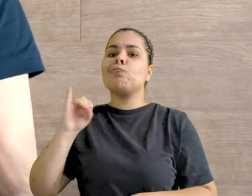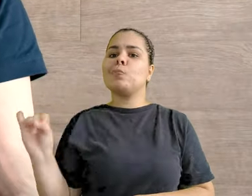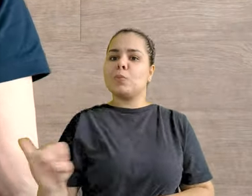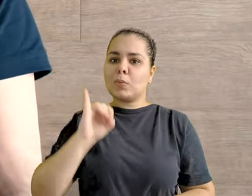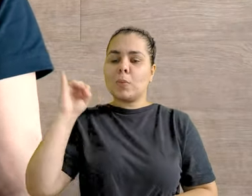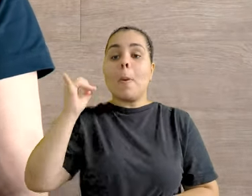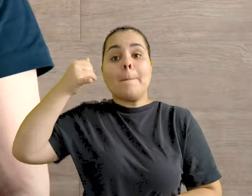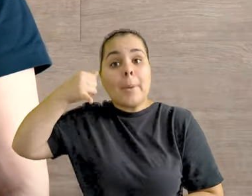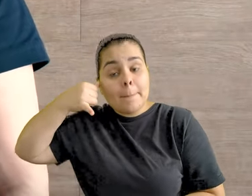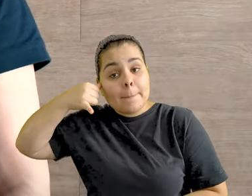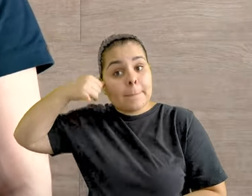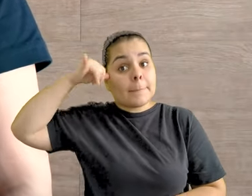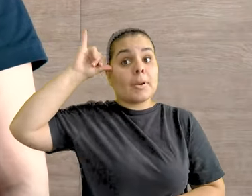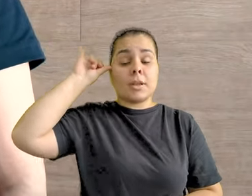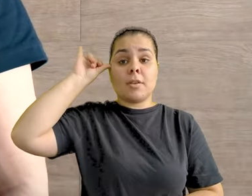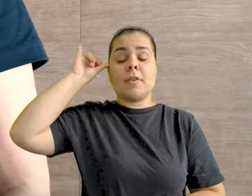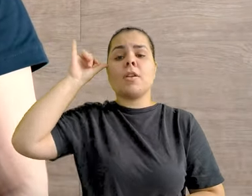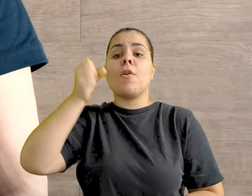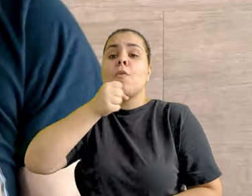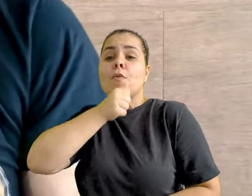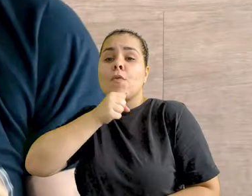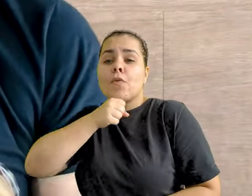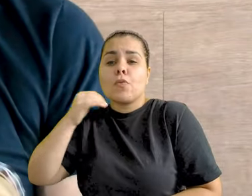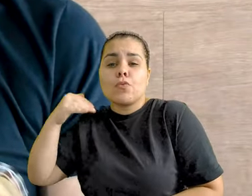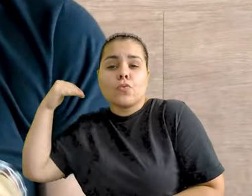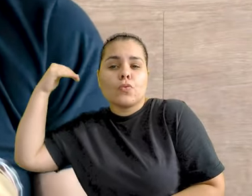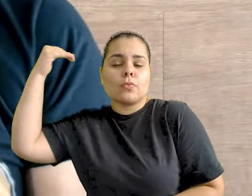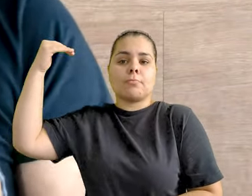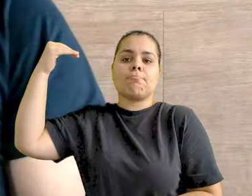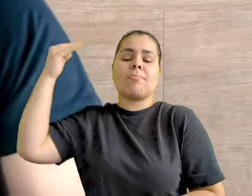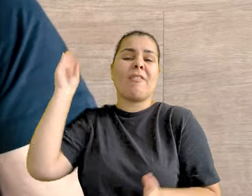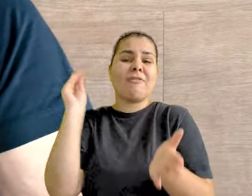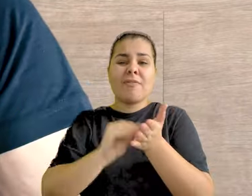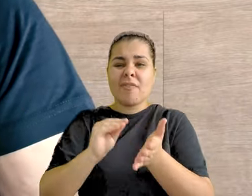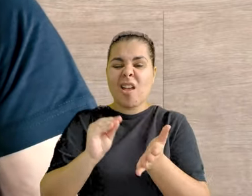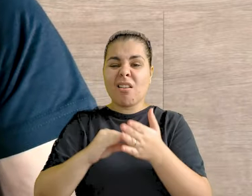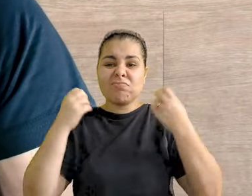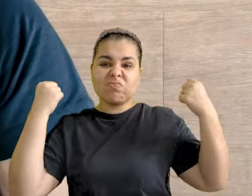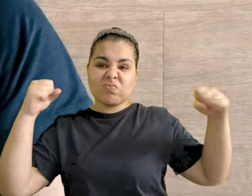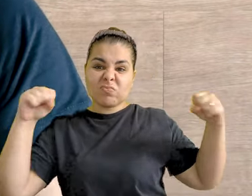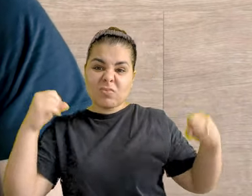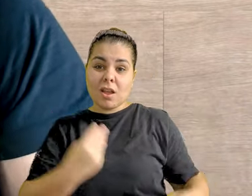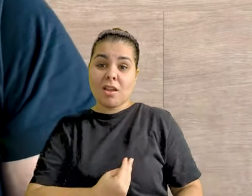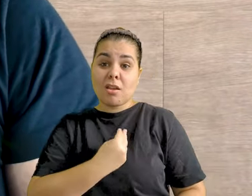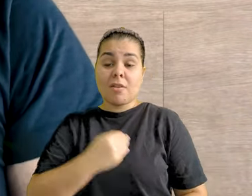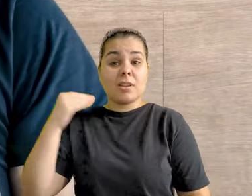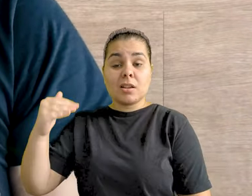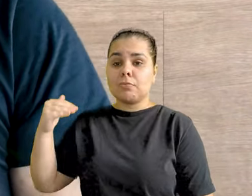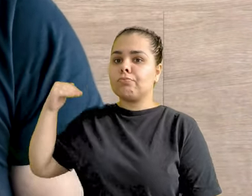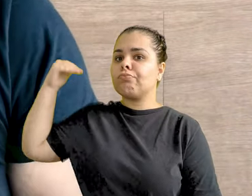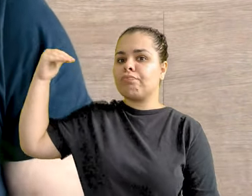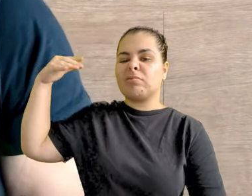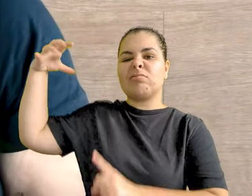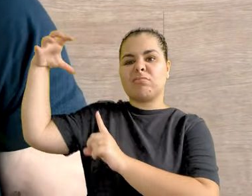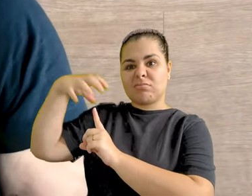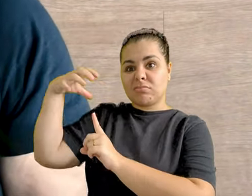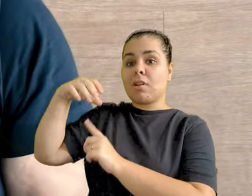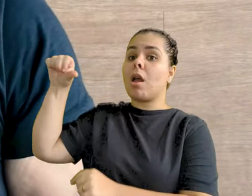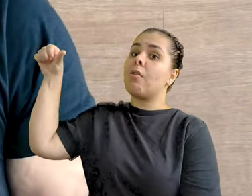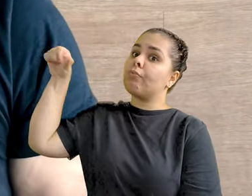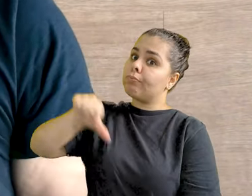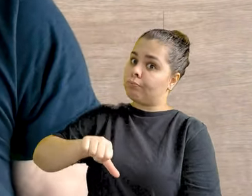para prevenção na envelhecência. A falta de condicionamento físico na vida adulta impacta muito